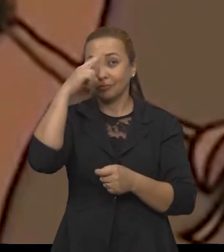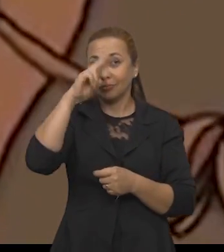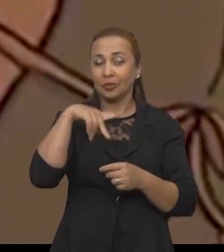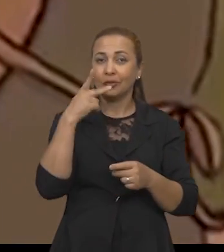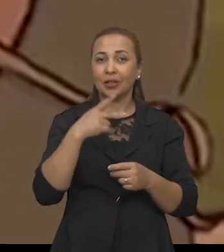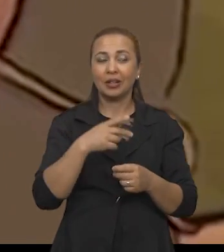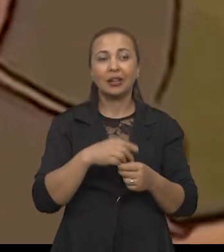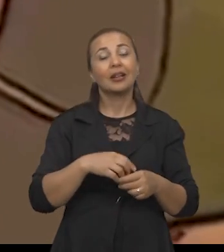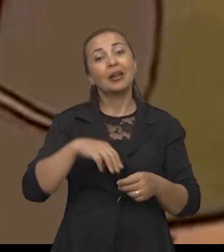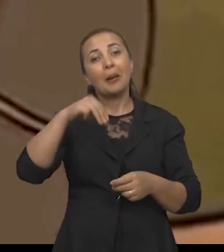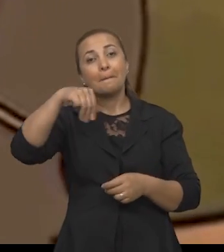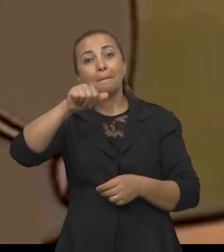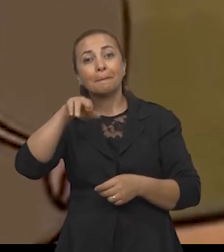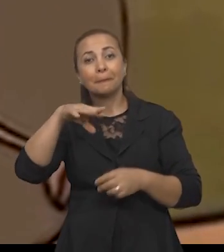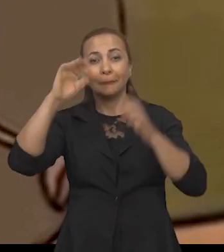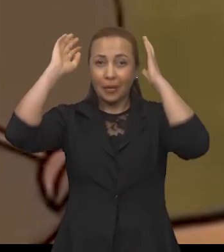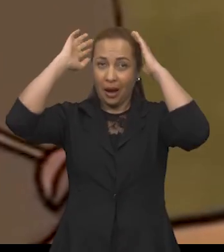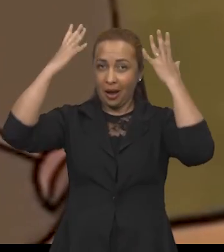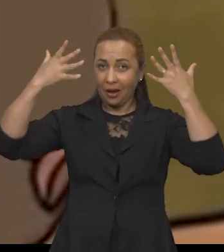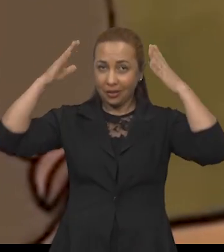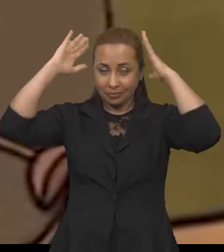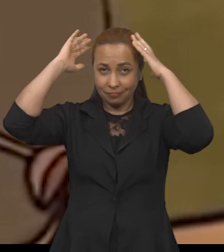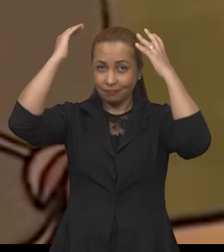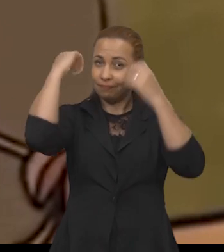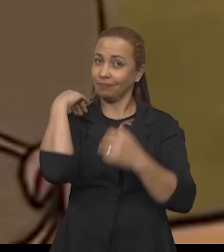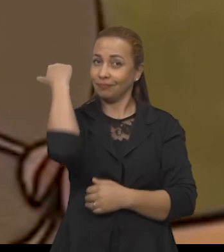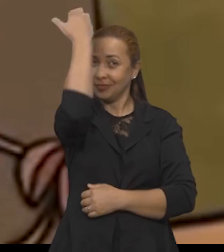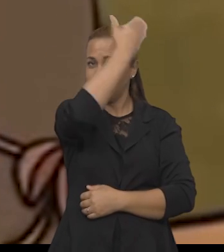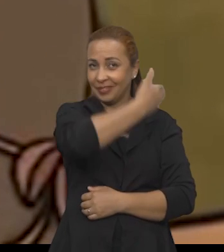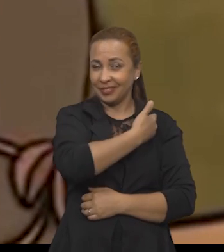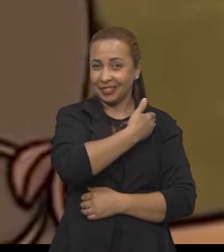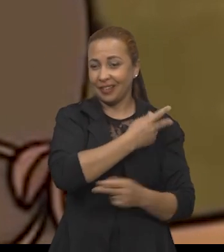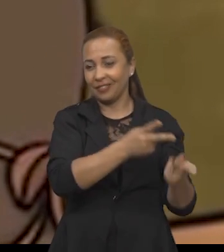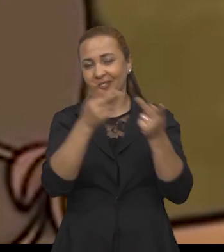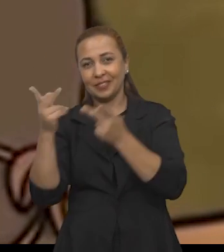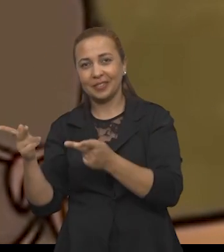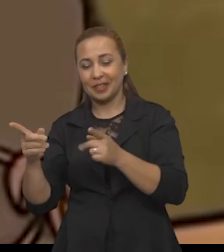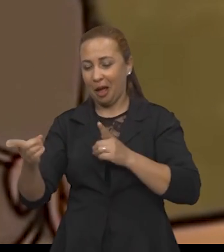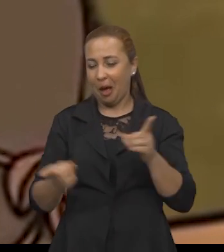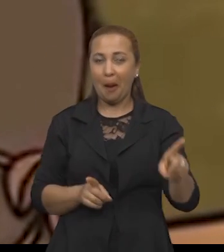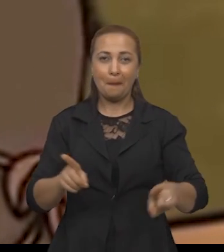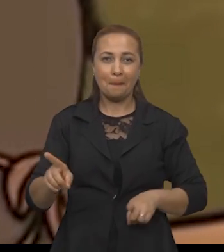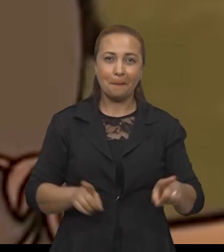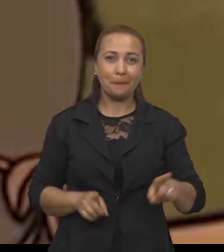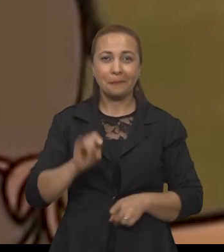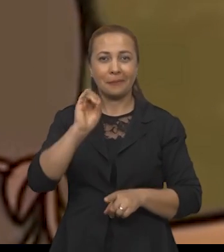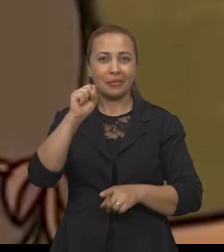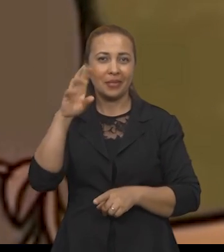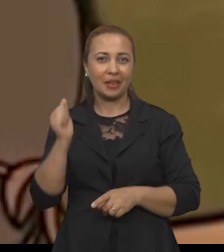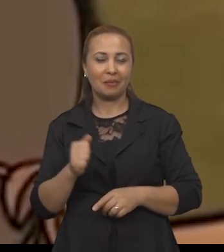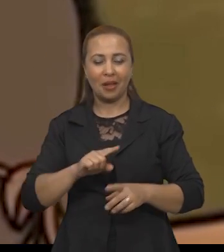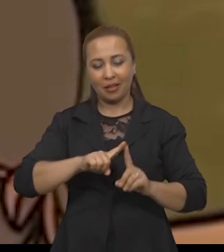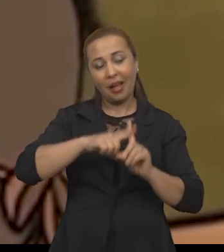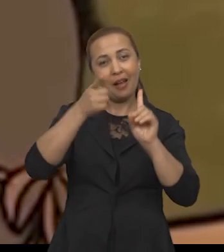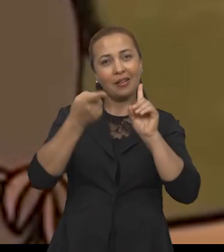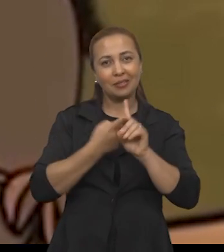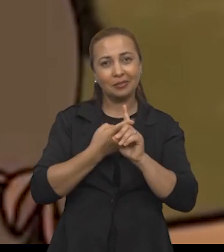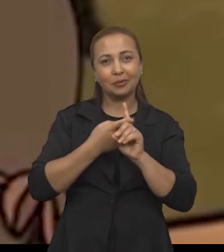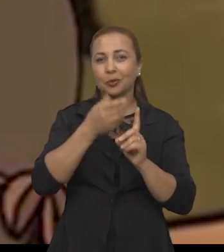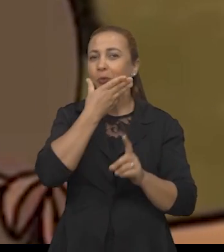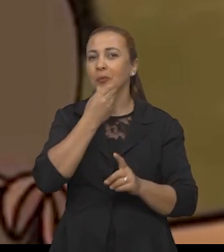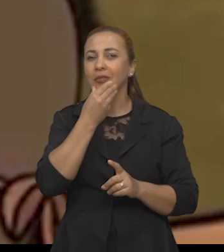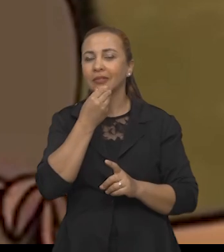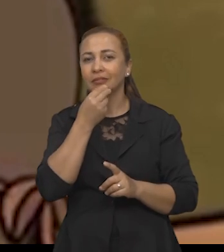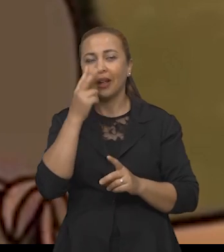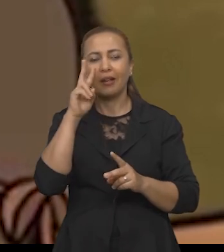visitar Isabel, a prima dela, e Isabel anuncia a Maria que está grávida, a grávida de um menino, né? Que ela vai dar o